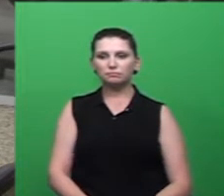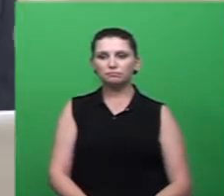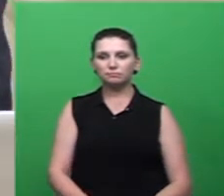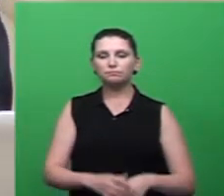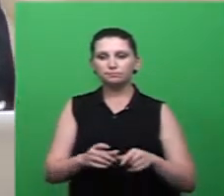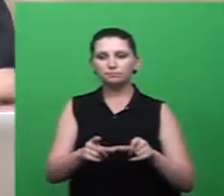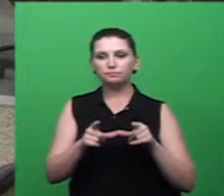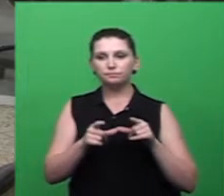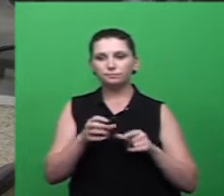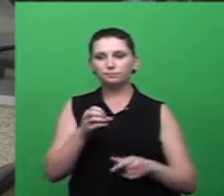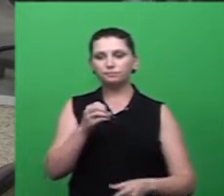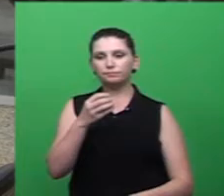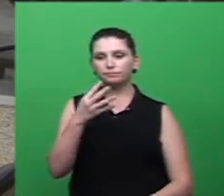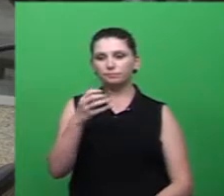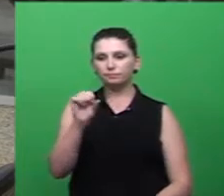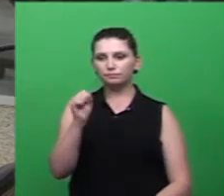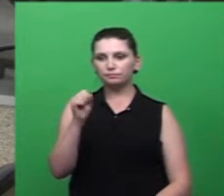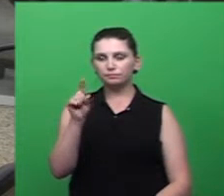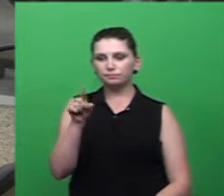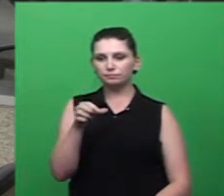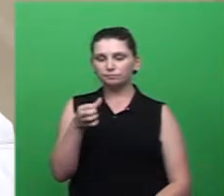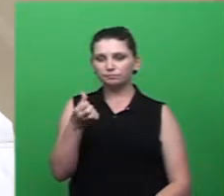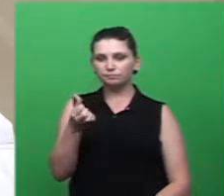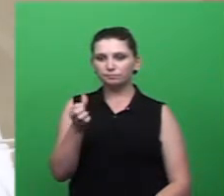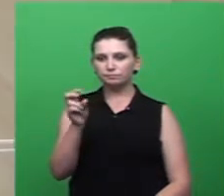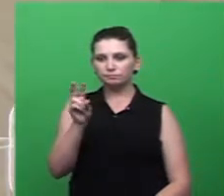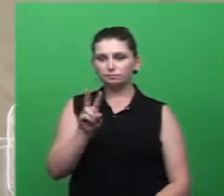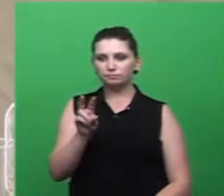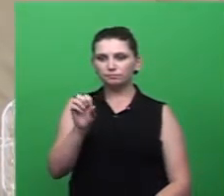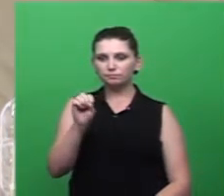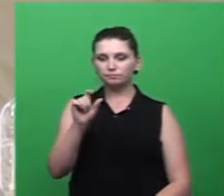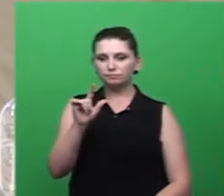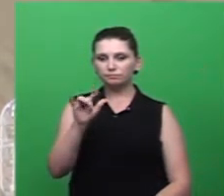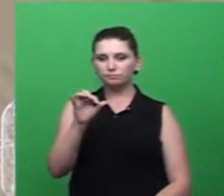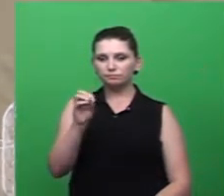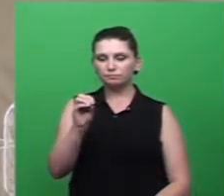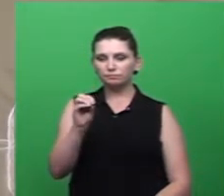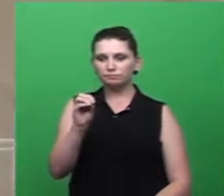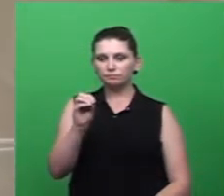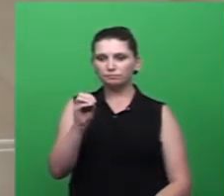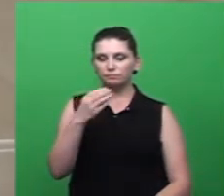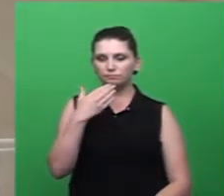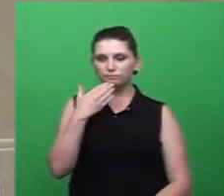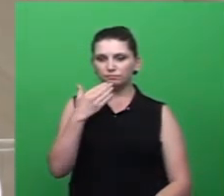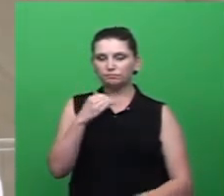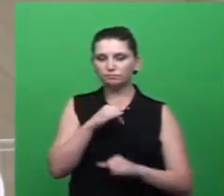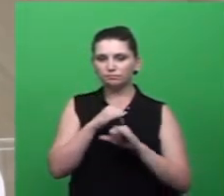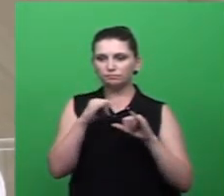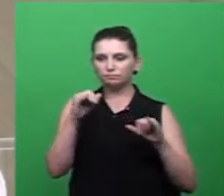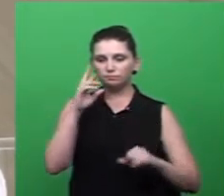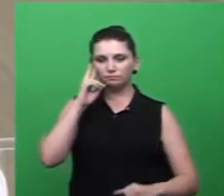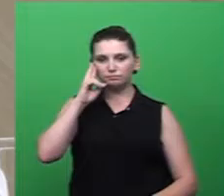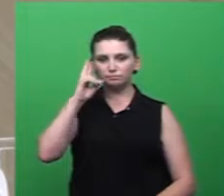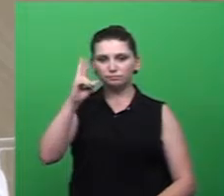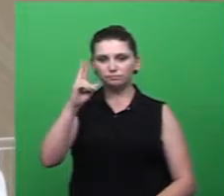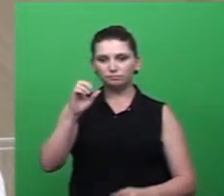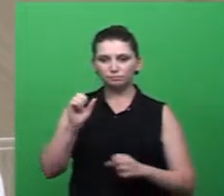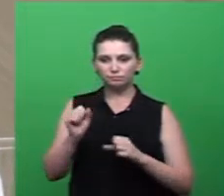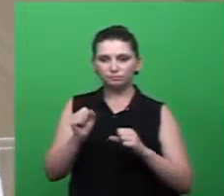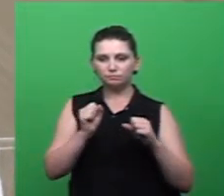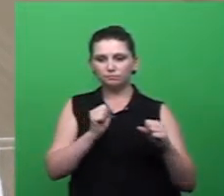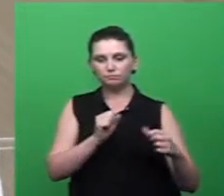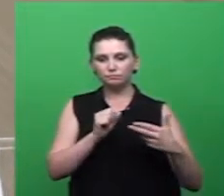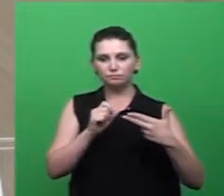Requerimento 048, barra 2016. Autoria, vereador Salésio Leima. Assunto, pedido de informação ao chefe do Poder Executivo